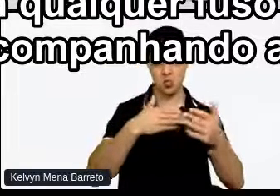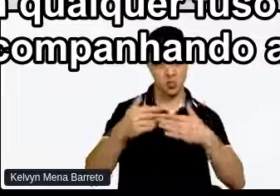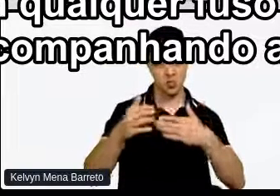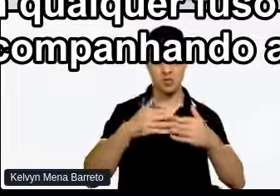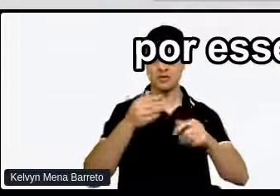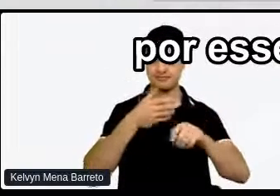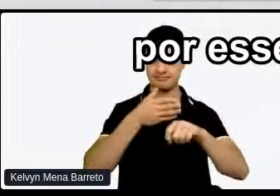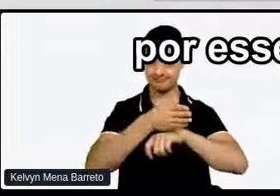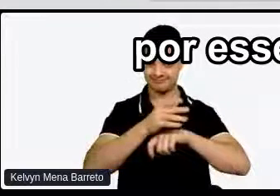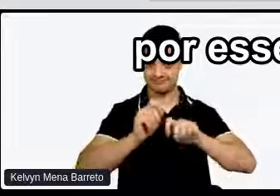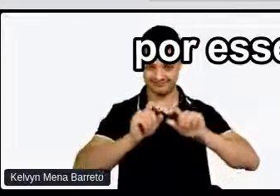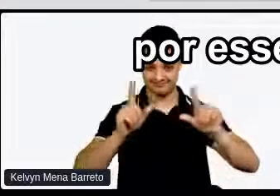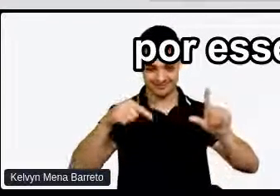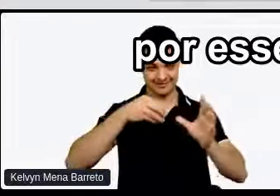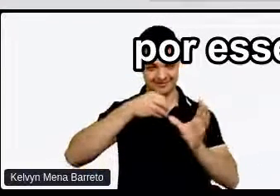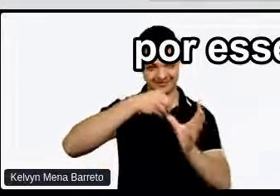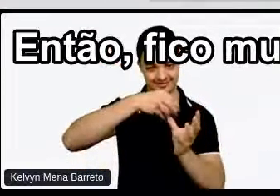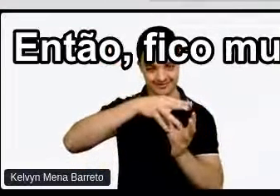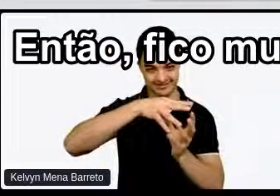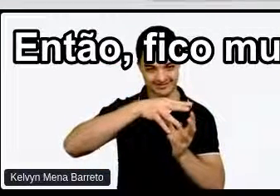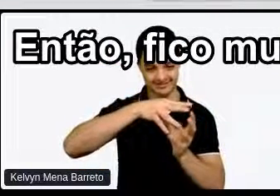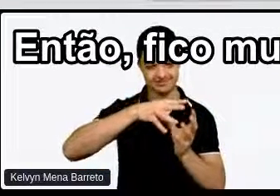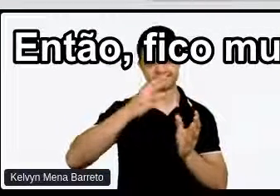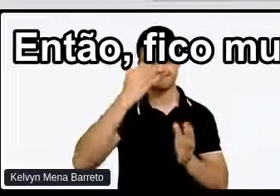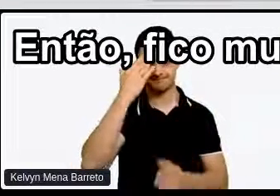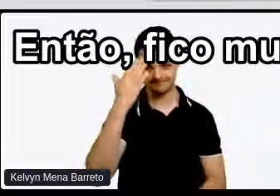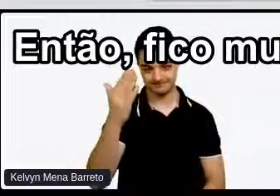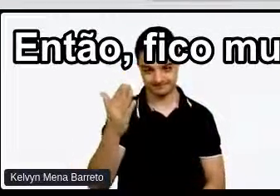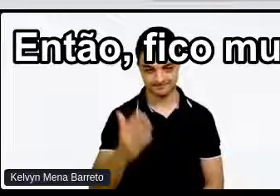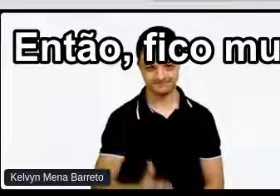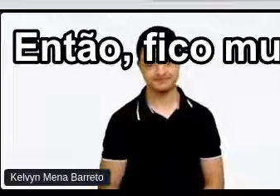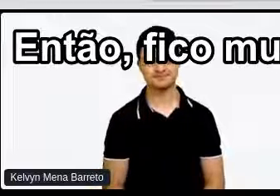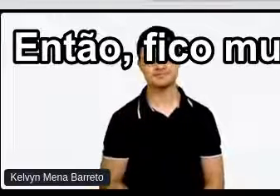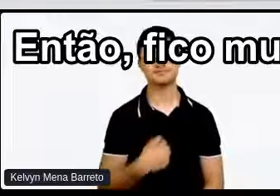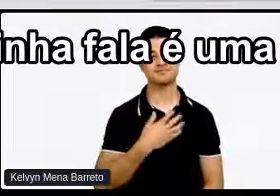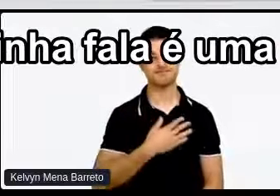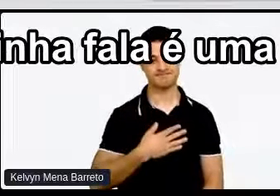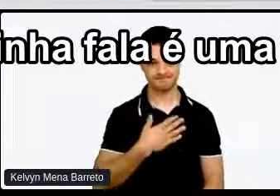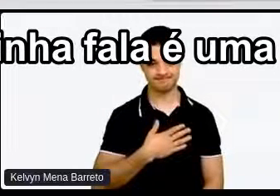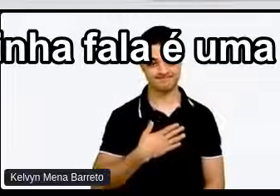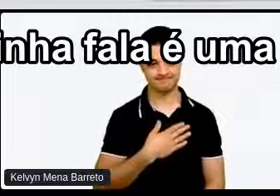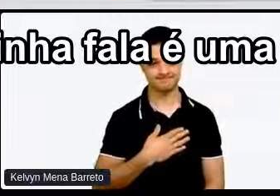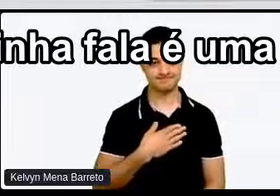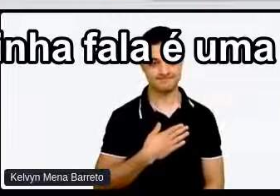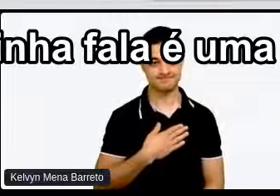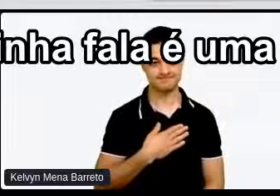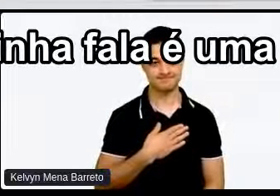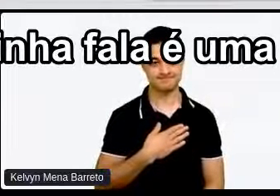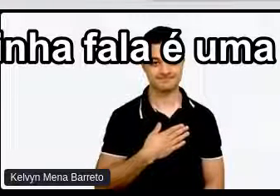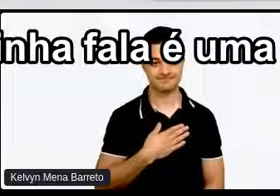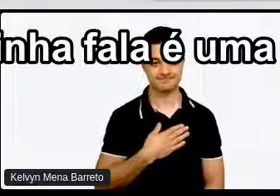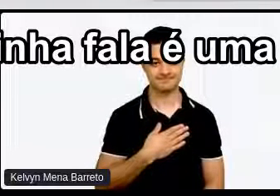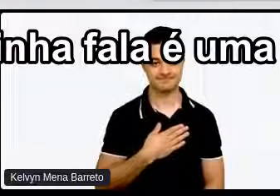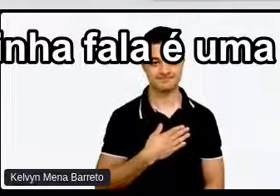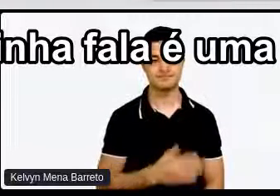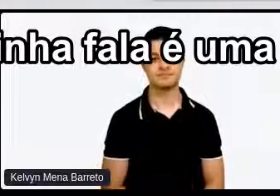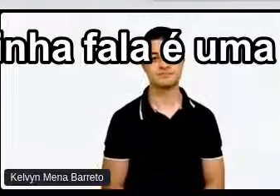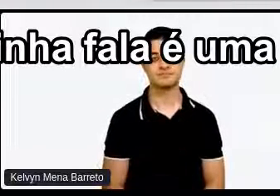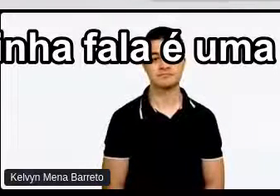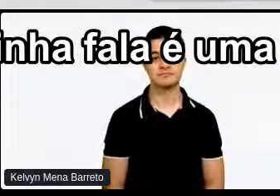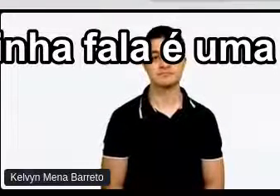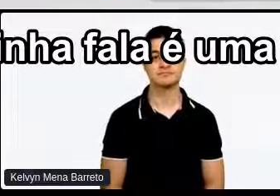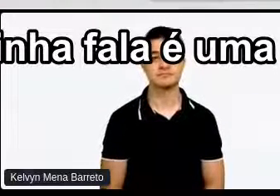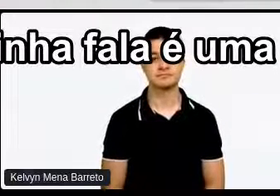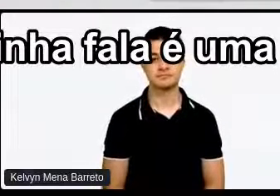gente aqui na trilha Por esses minutos Então eu fico muito grata por isso A minha fala é uma fala